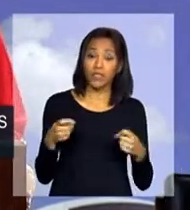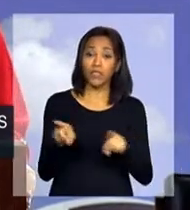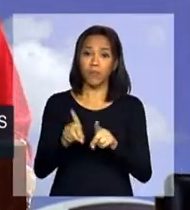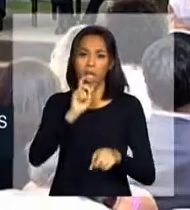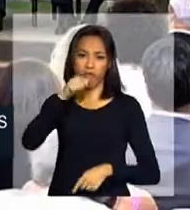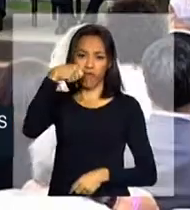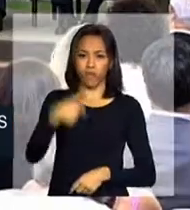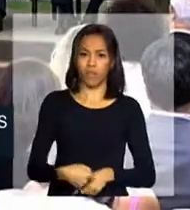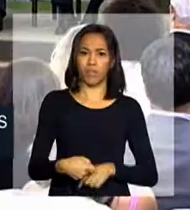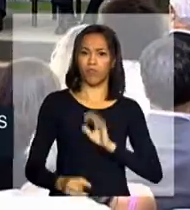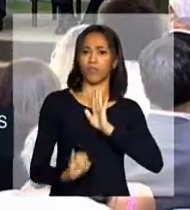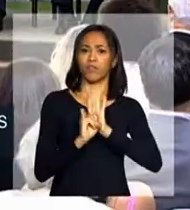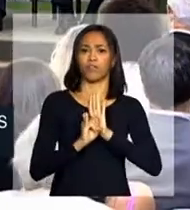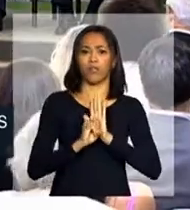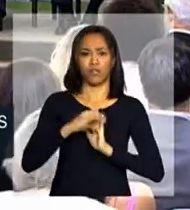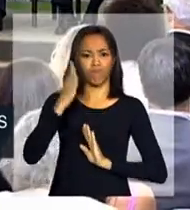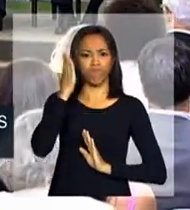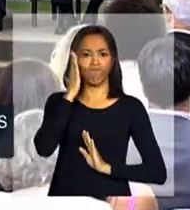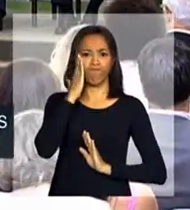autonomia.